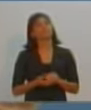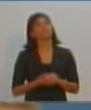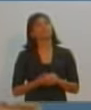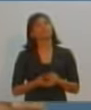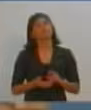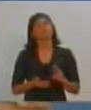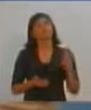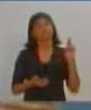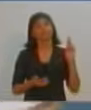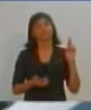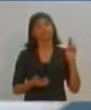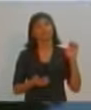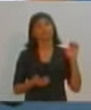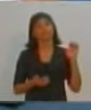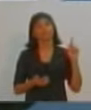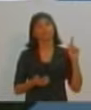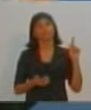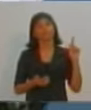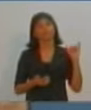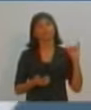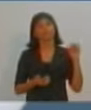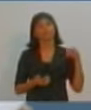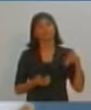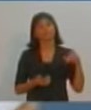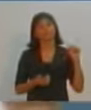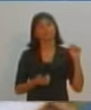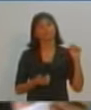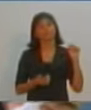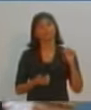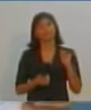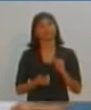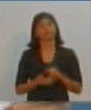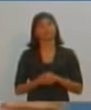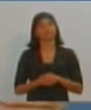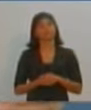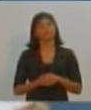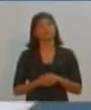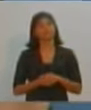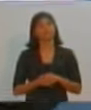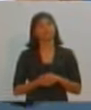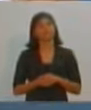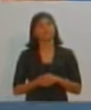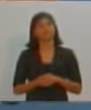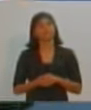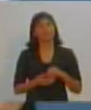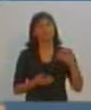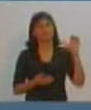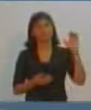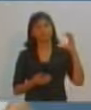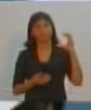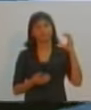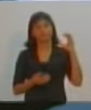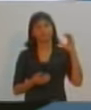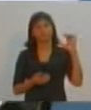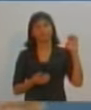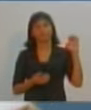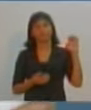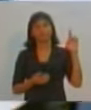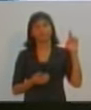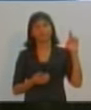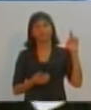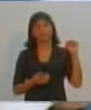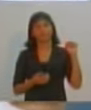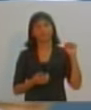Regina Penati. E gostaria que Nelson Bugalho comentasse, até porque é sobre a questão das creches que o Bugalho já tinha falado, para